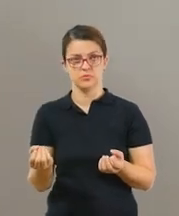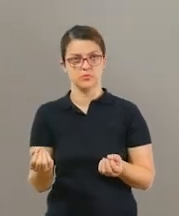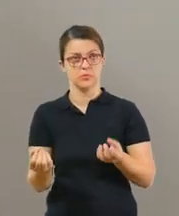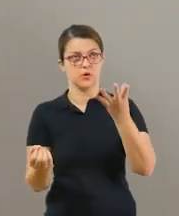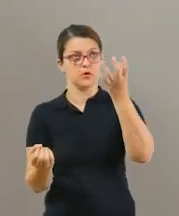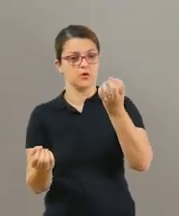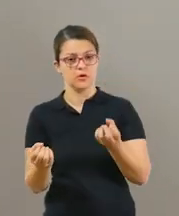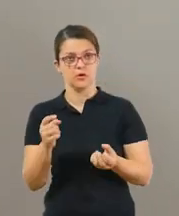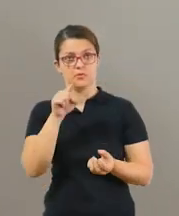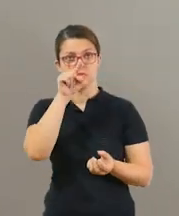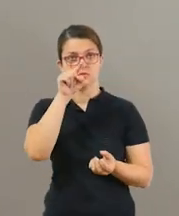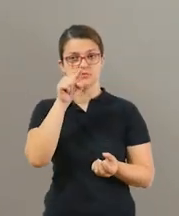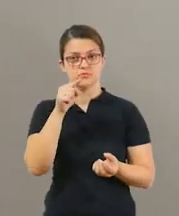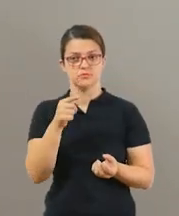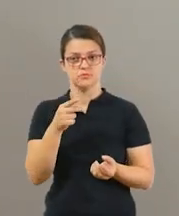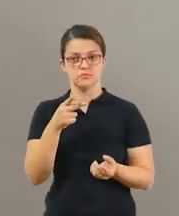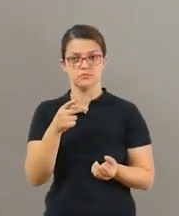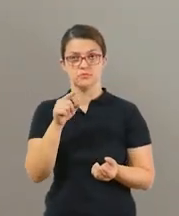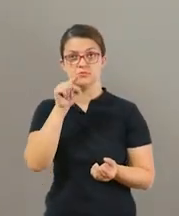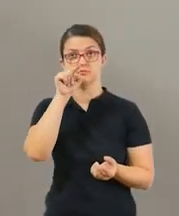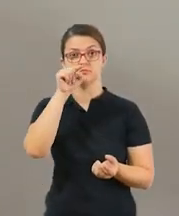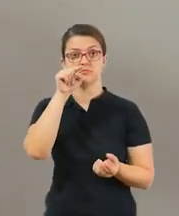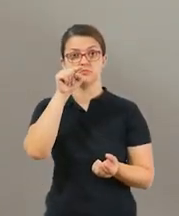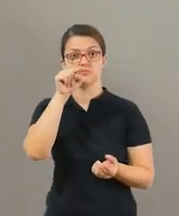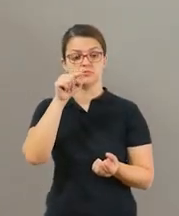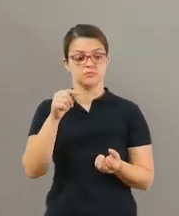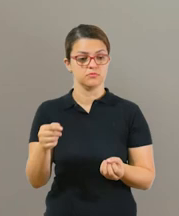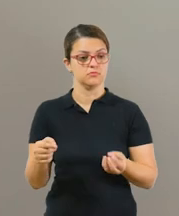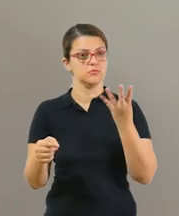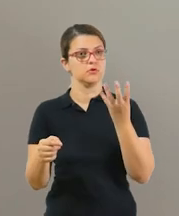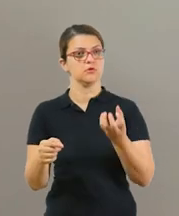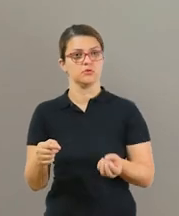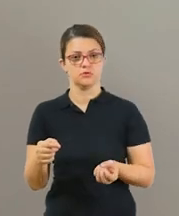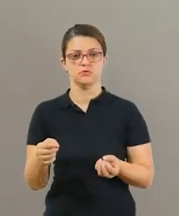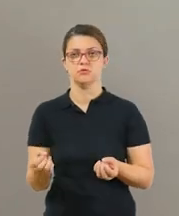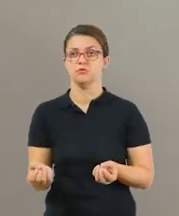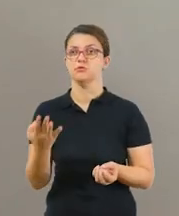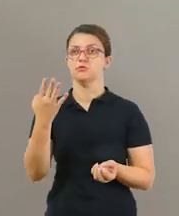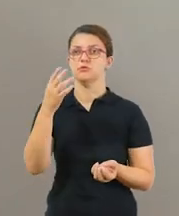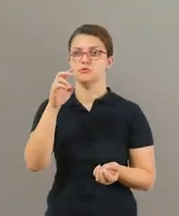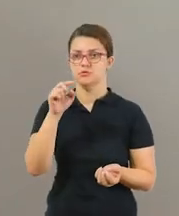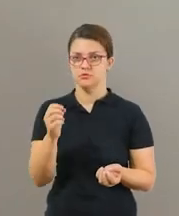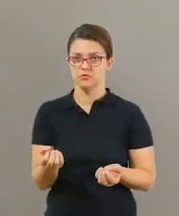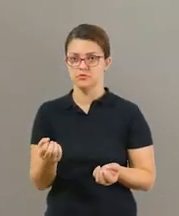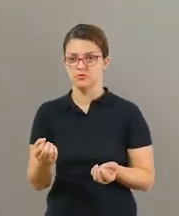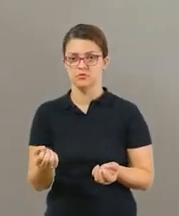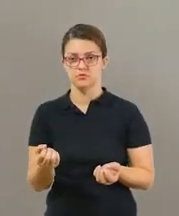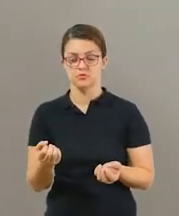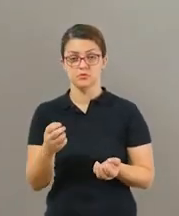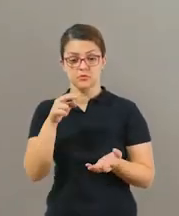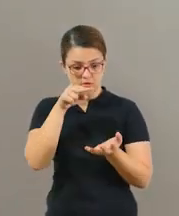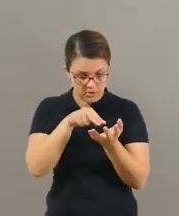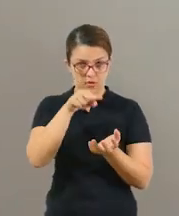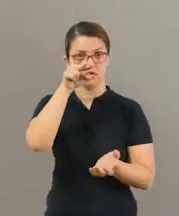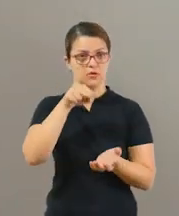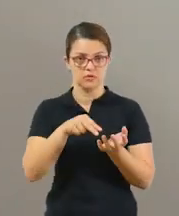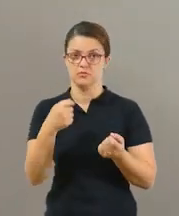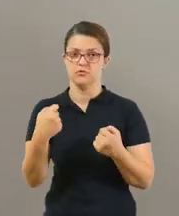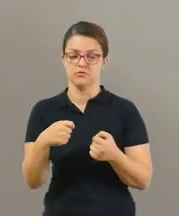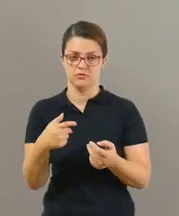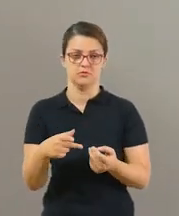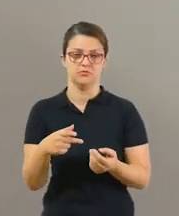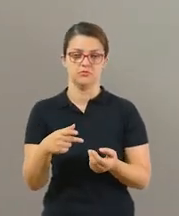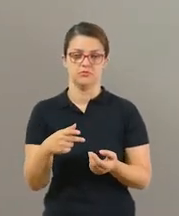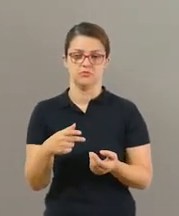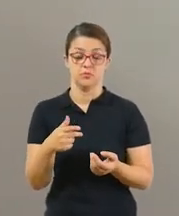periférica, ele vai saber onde ele tem que pegar a bolinha. Então, vou fixar meu ponto sempre um para o alto e eu sei onde a bolinha vai pegar sem precisar